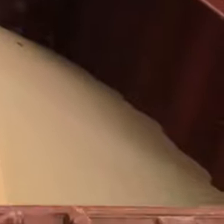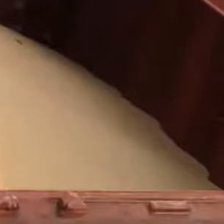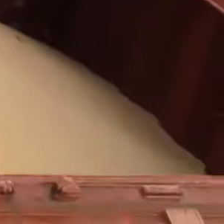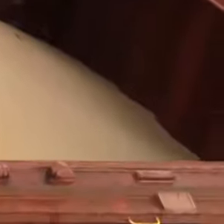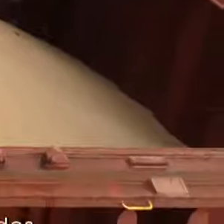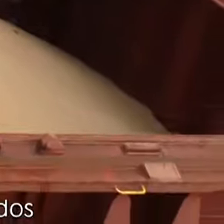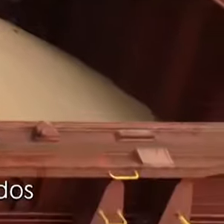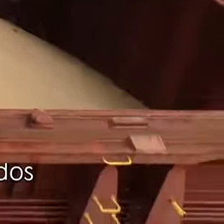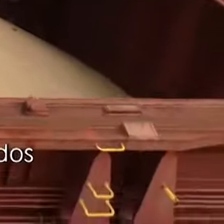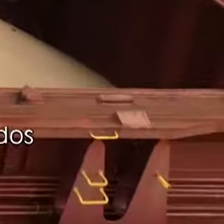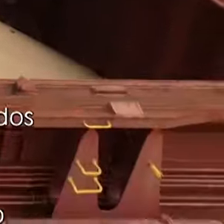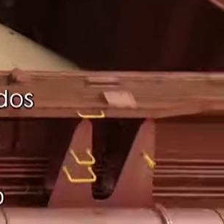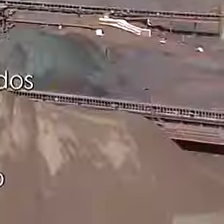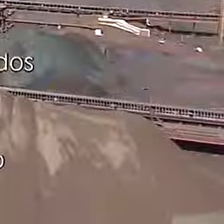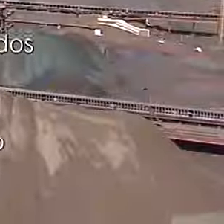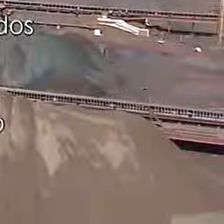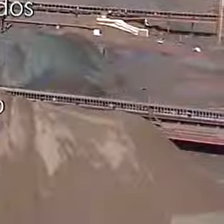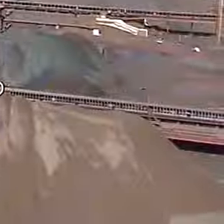Tchau, tchau!